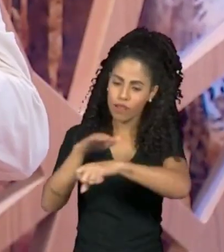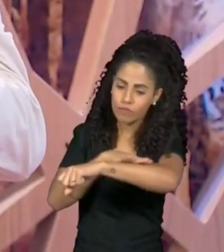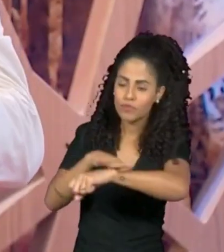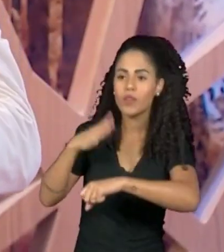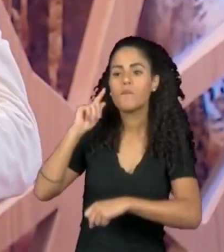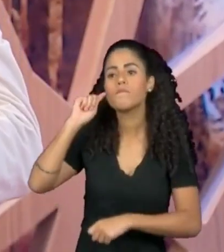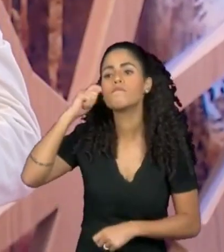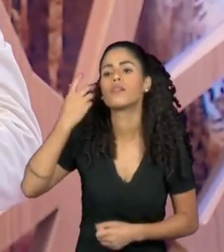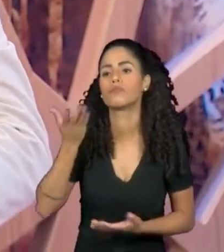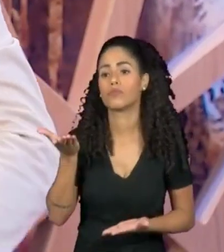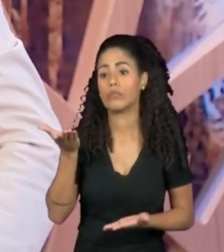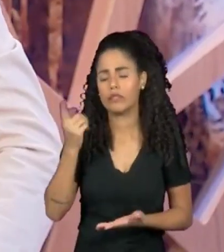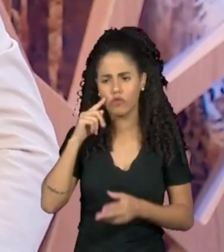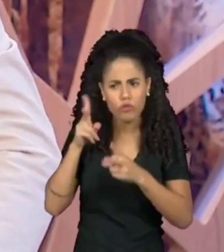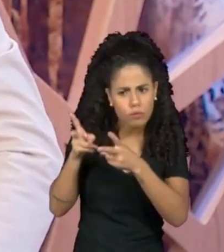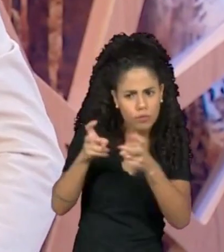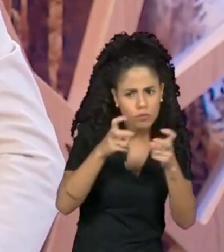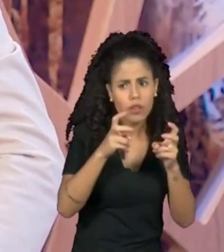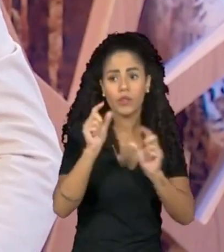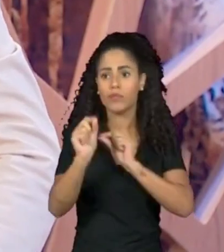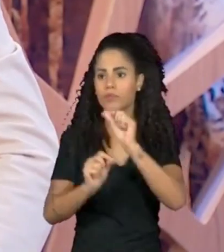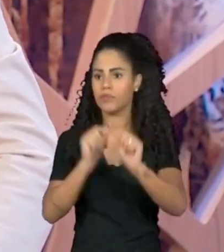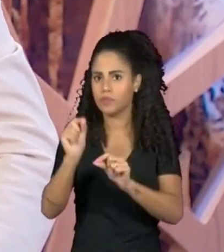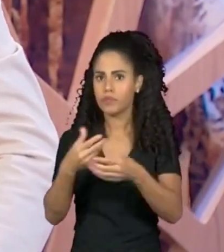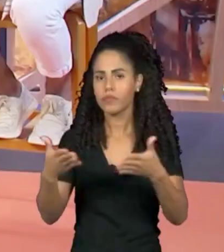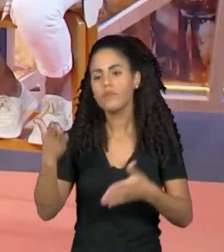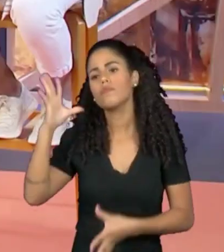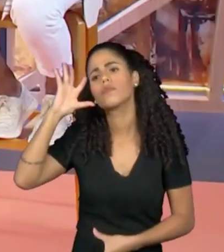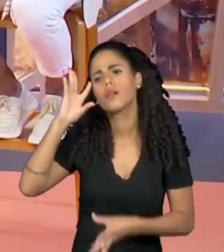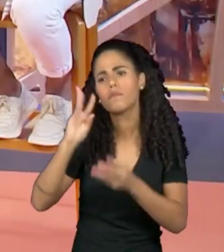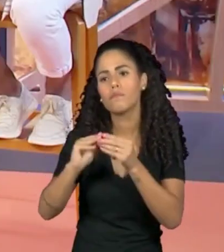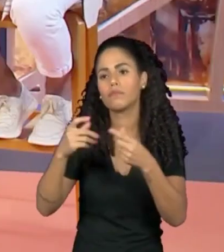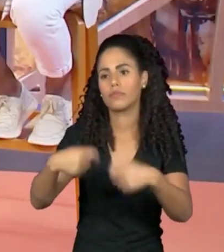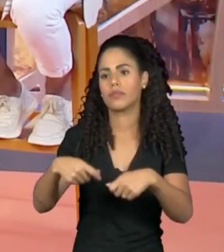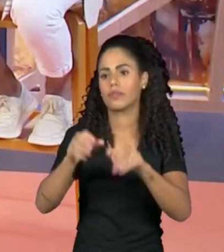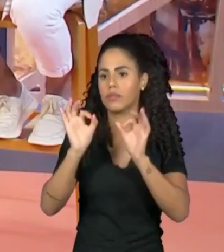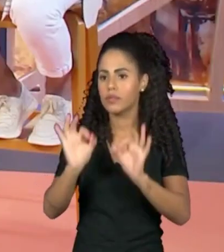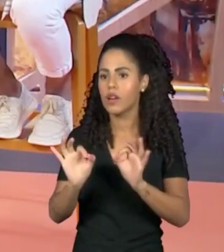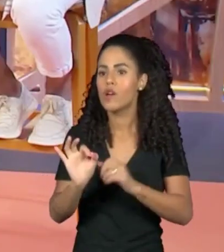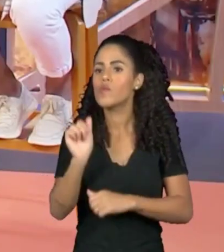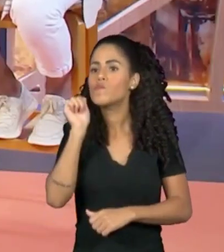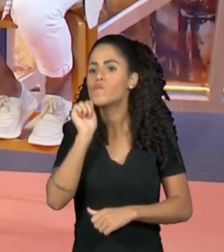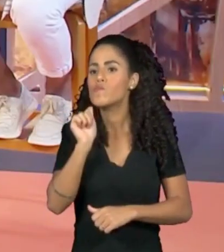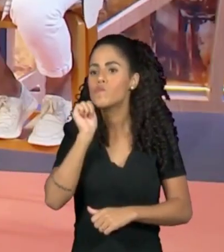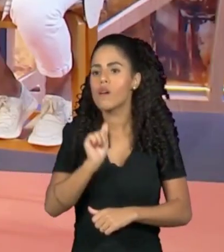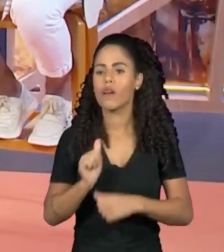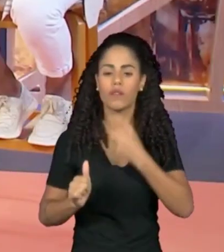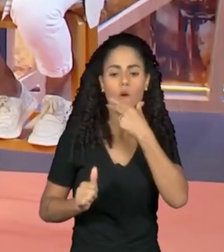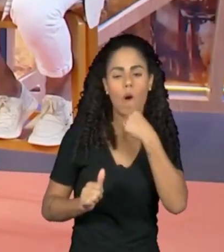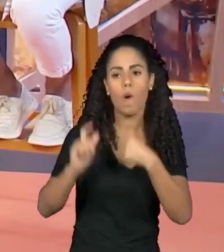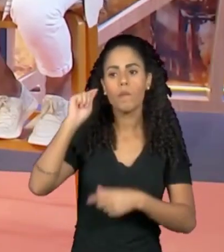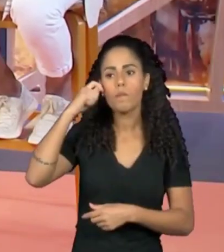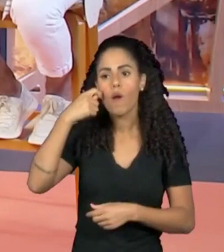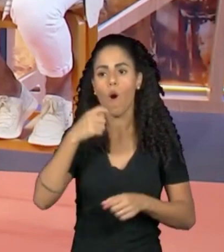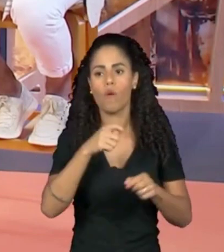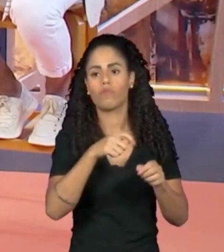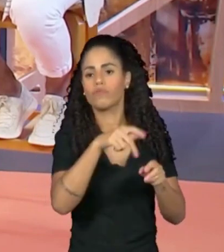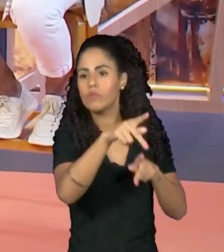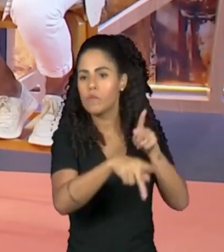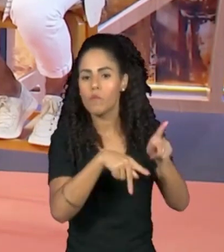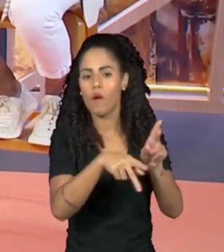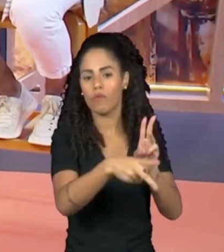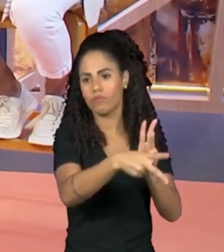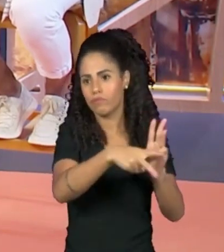ver esse sistema, entender que a gente precisa de curadores, mulheres, homens pretos, povos originários, na